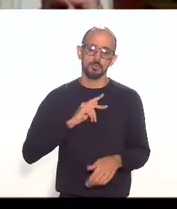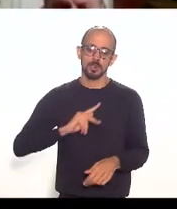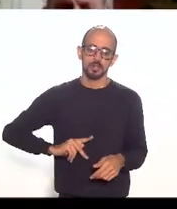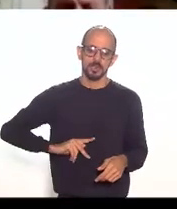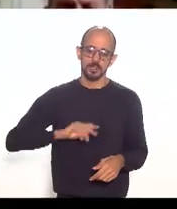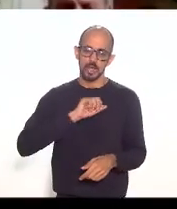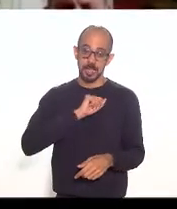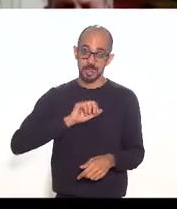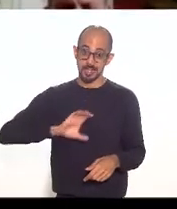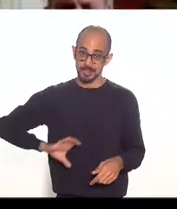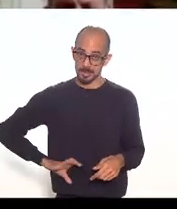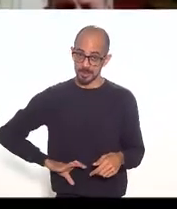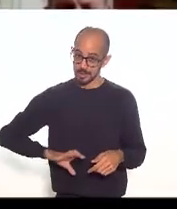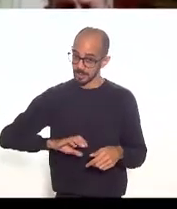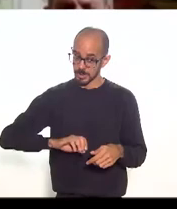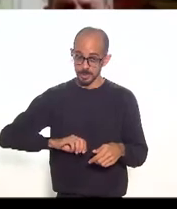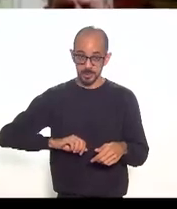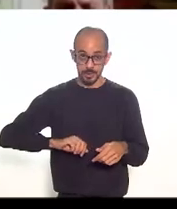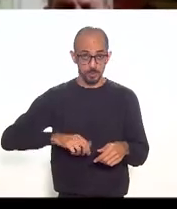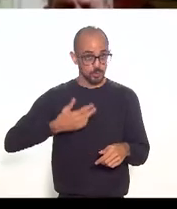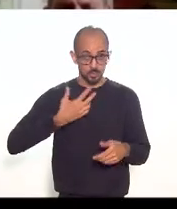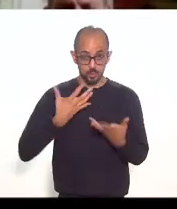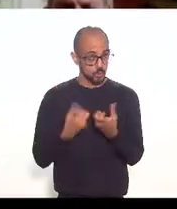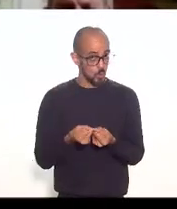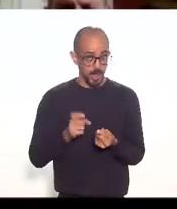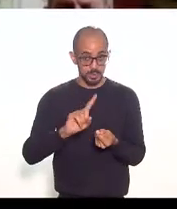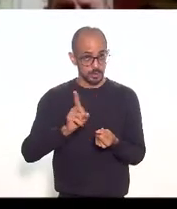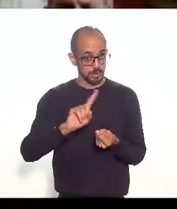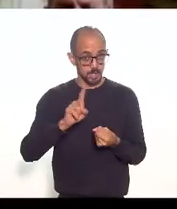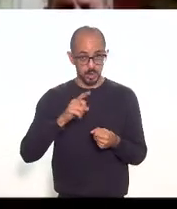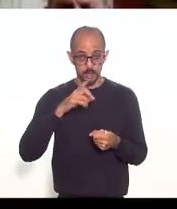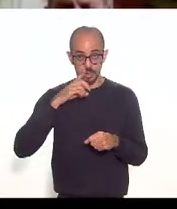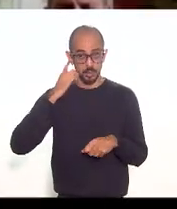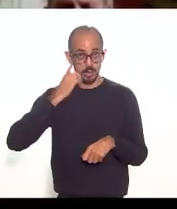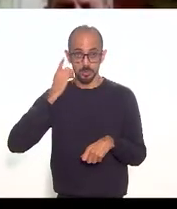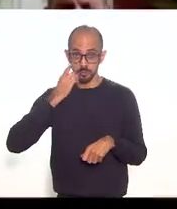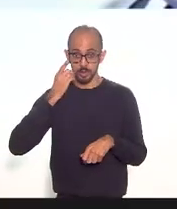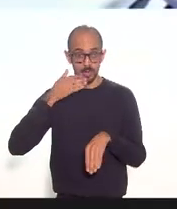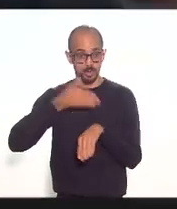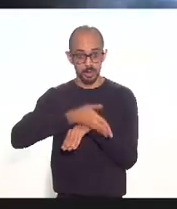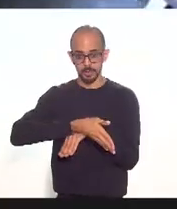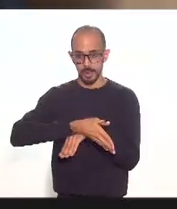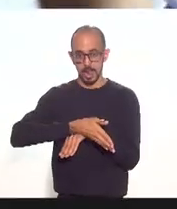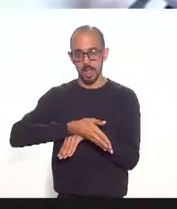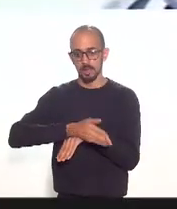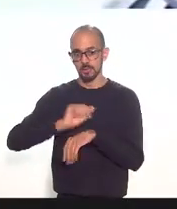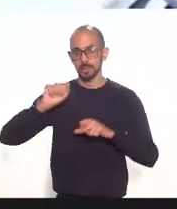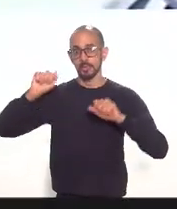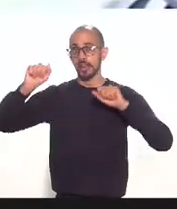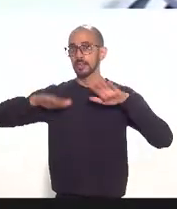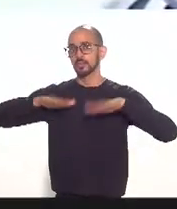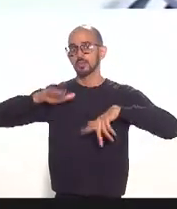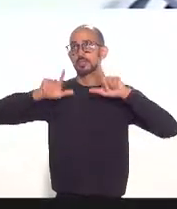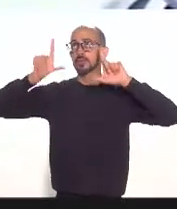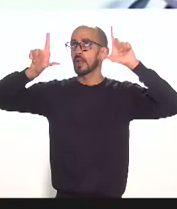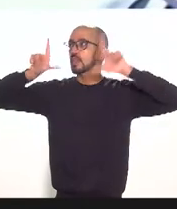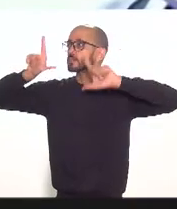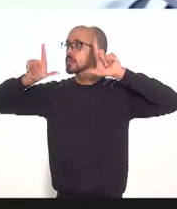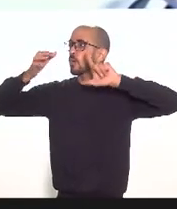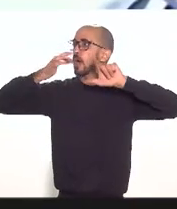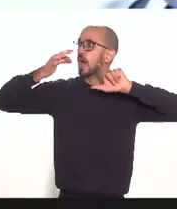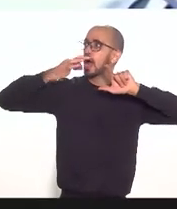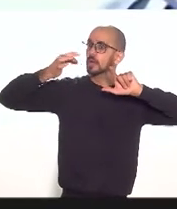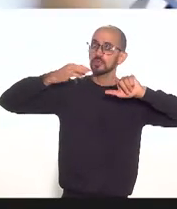dava cascudo em todo mundo o deputado entrava com o microfone aberto o rádio ligado a televisão aí a